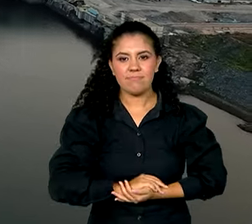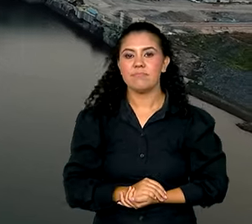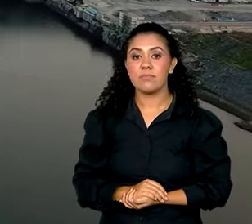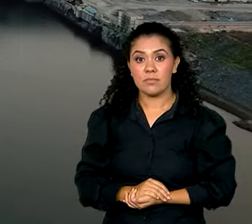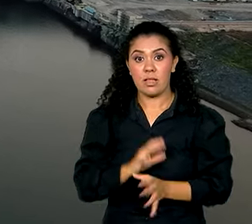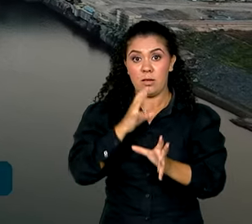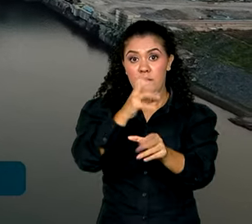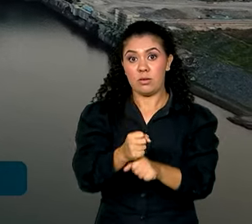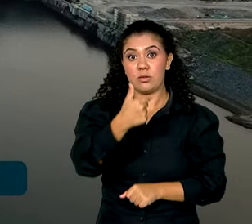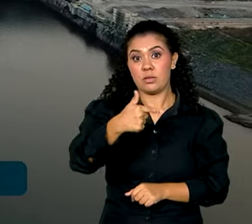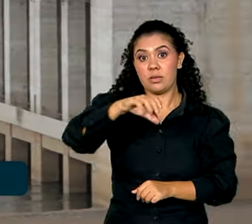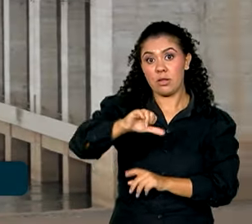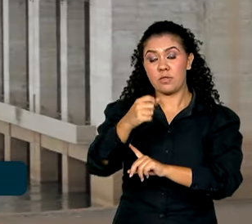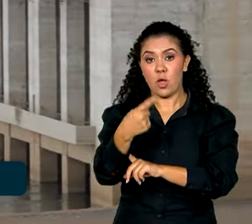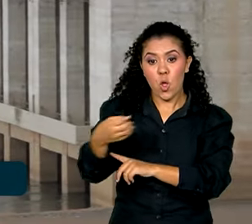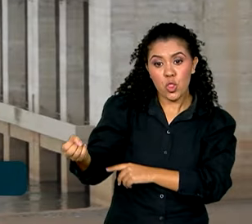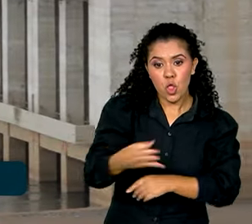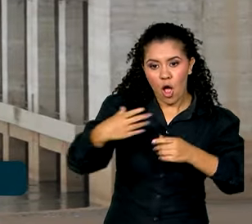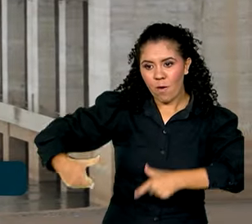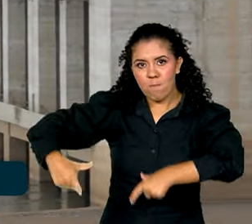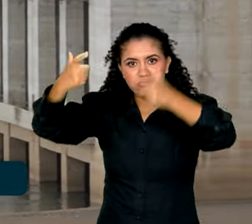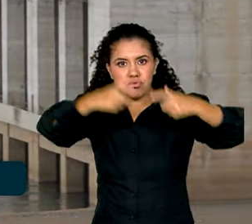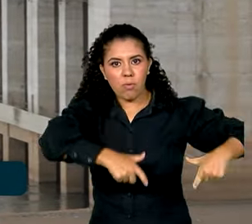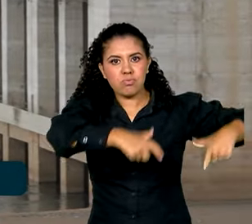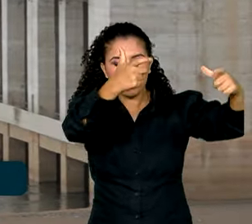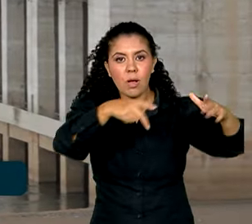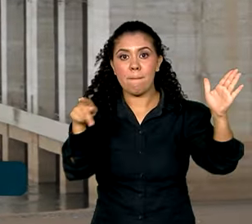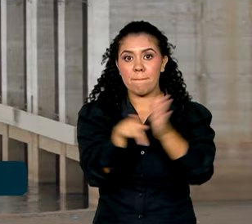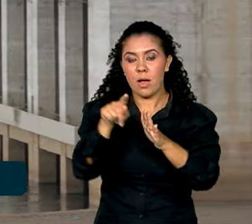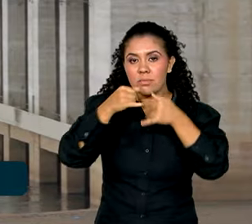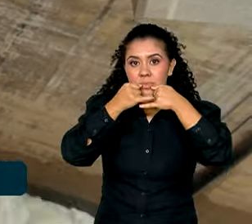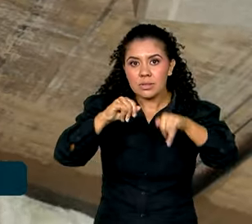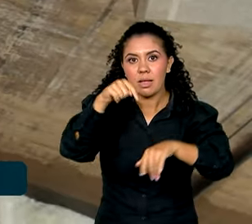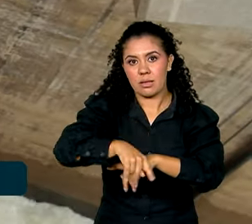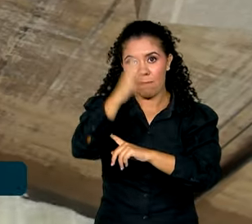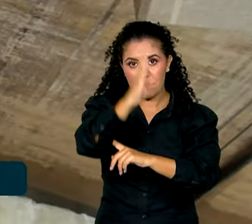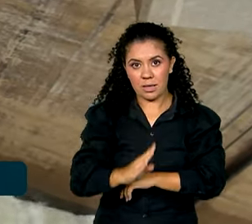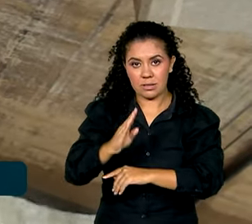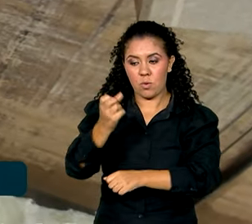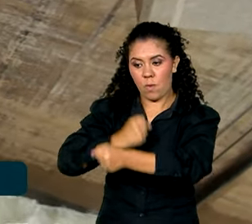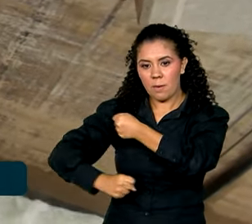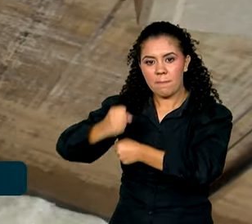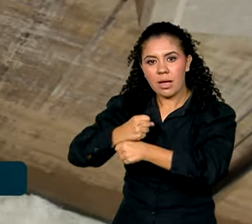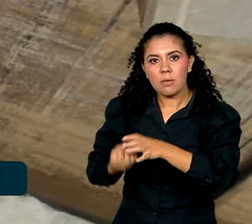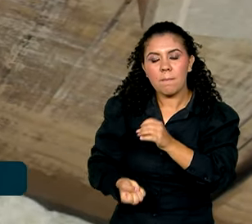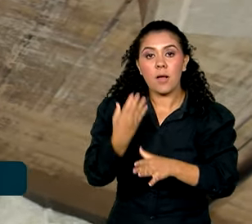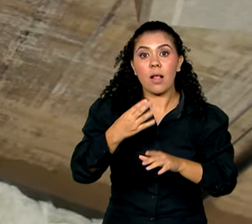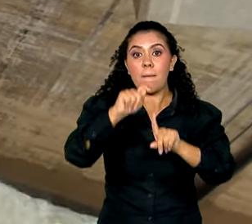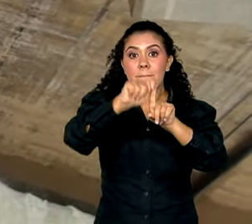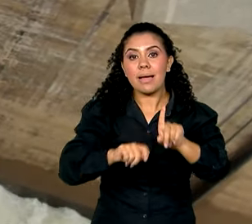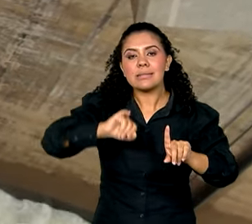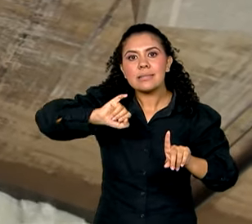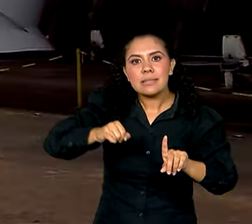291 novas usinas integradas ao sistema elétrico brasileiro no ano passado, o mês de dezembro bateu recorde